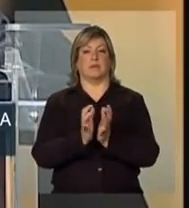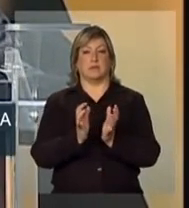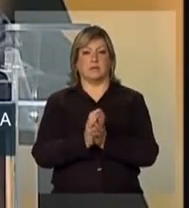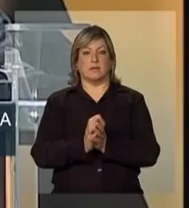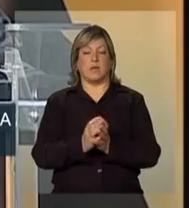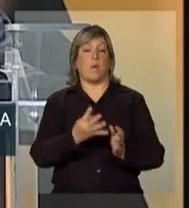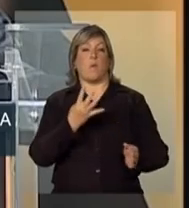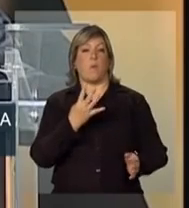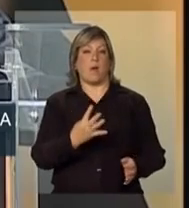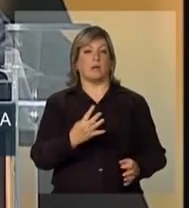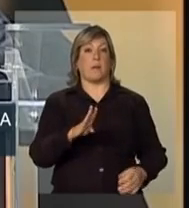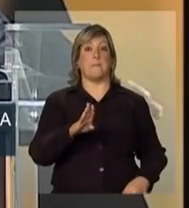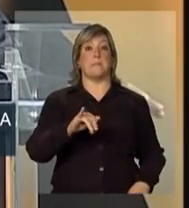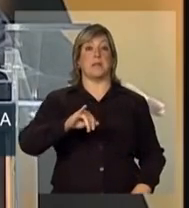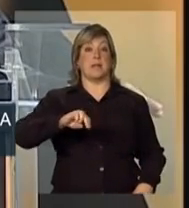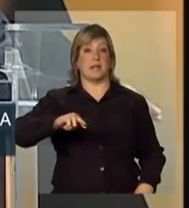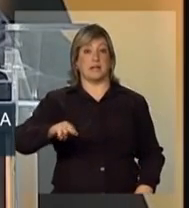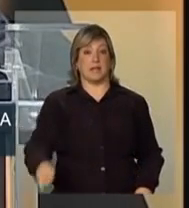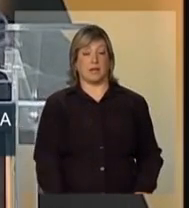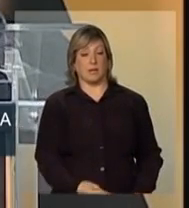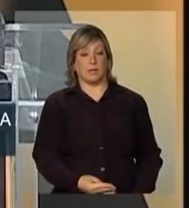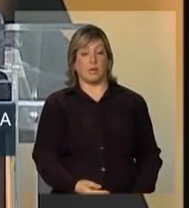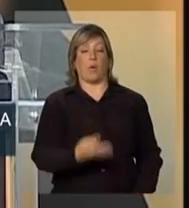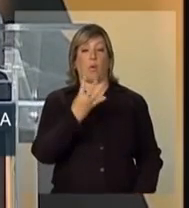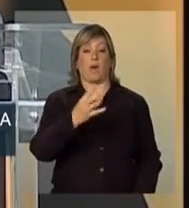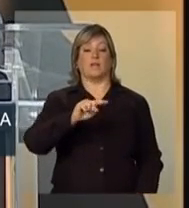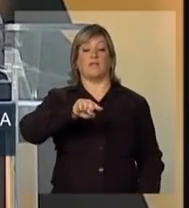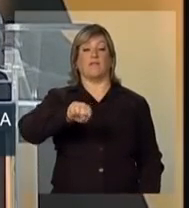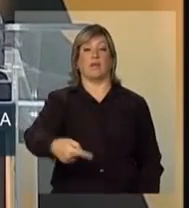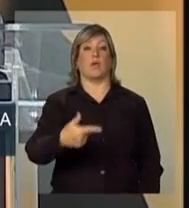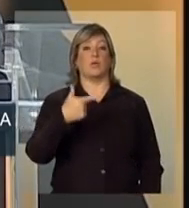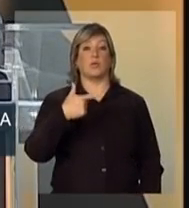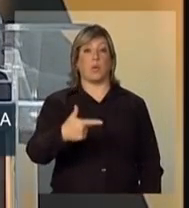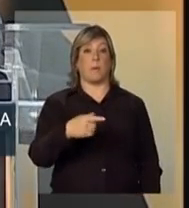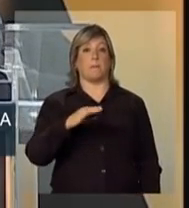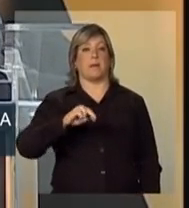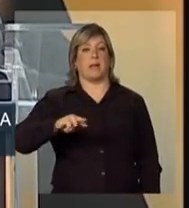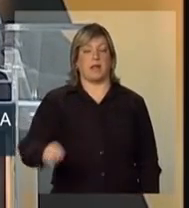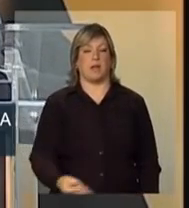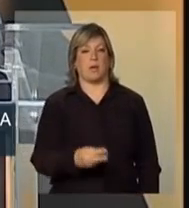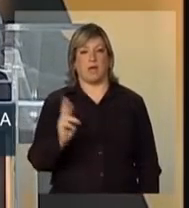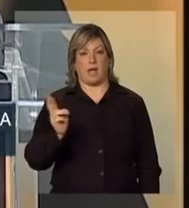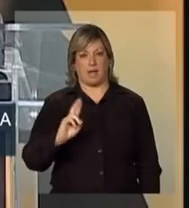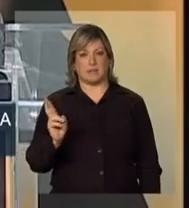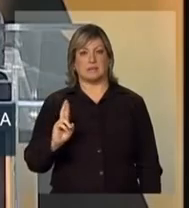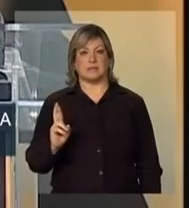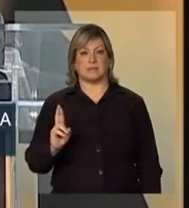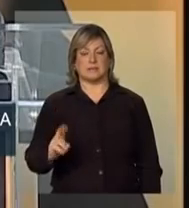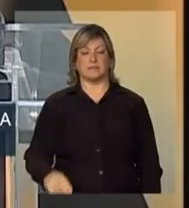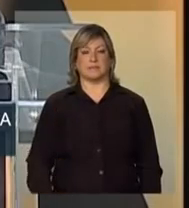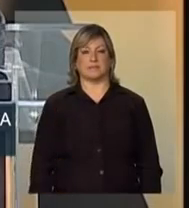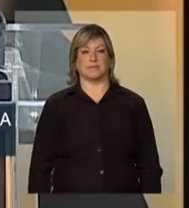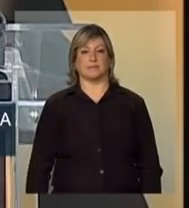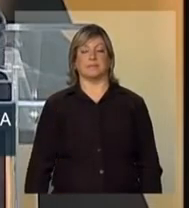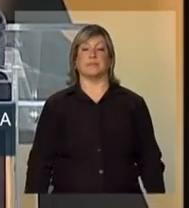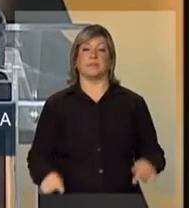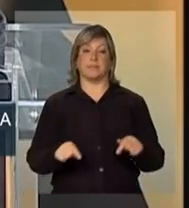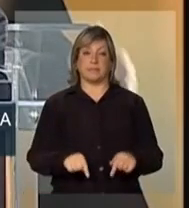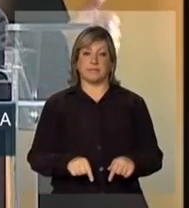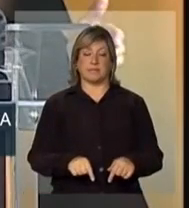bilhões, 4,2 bilhões de reais. Tanto um,